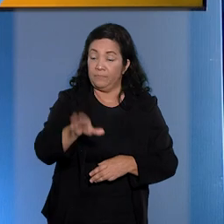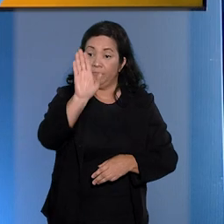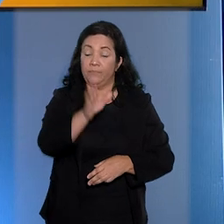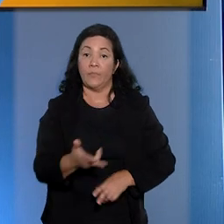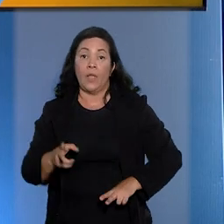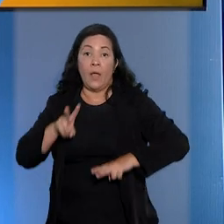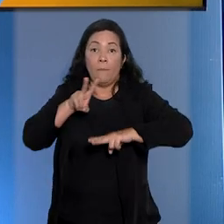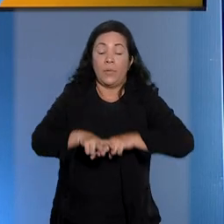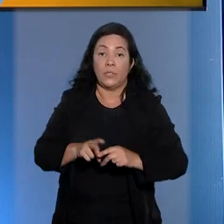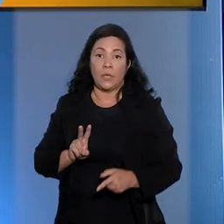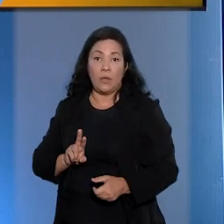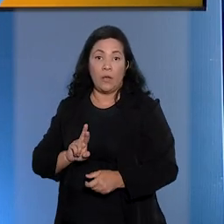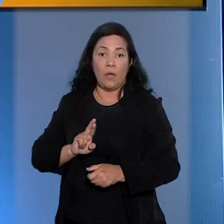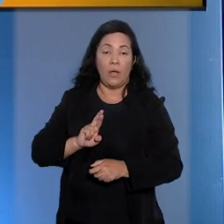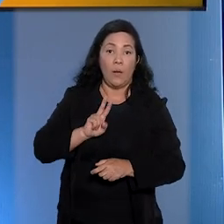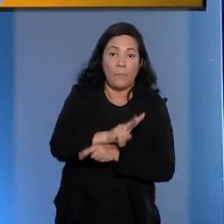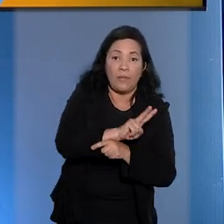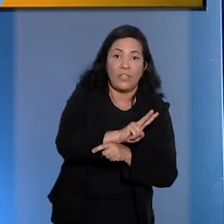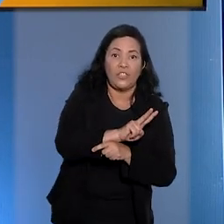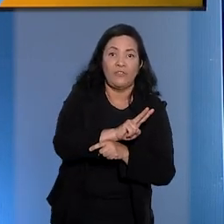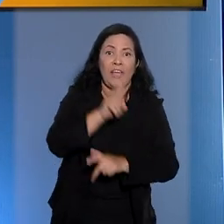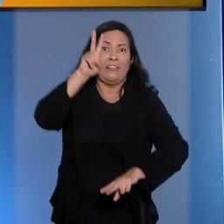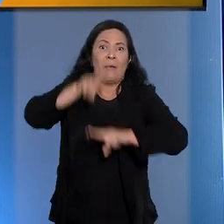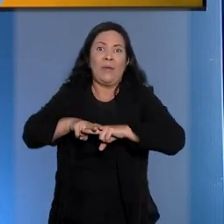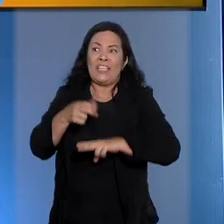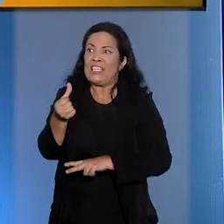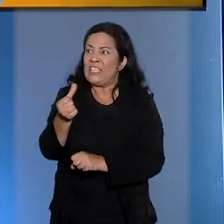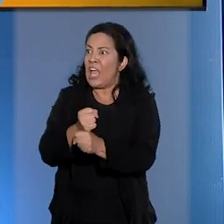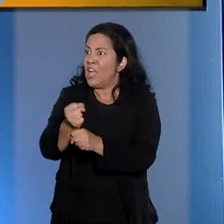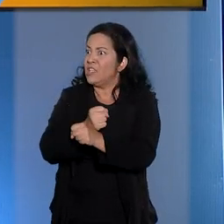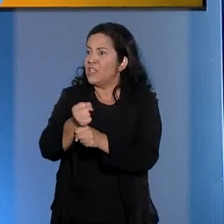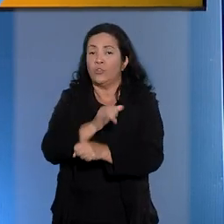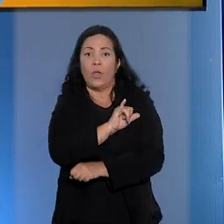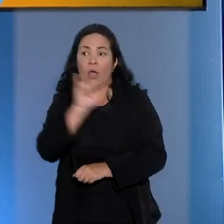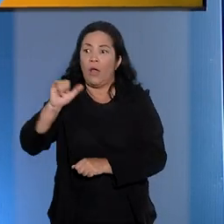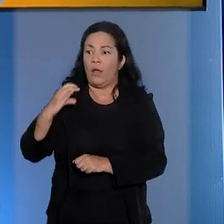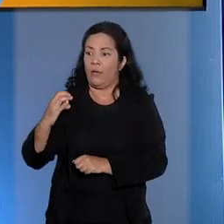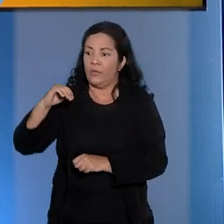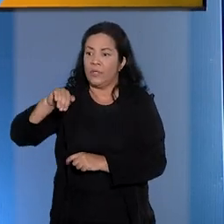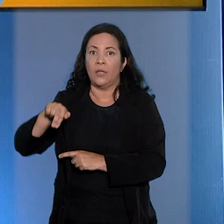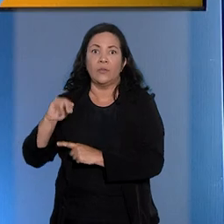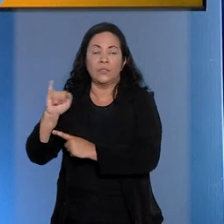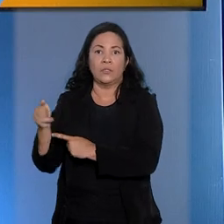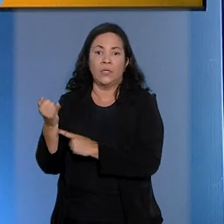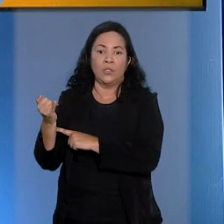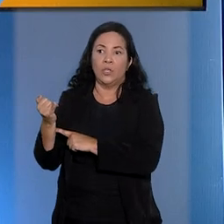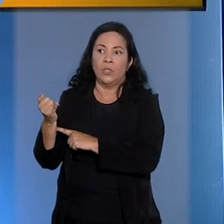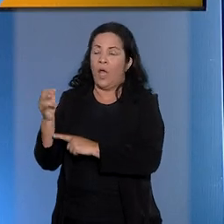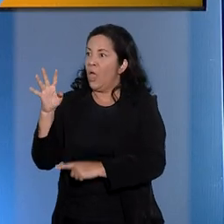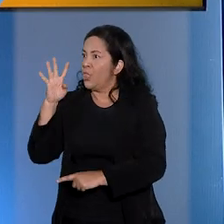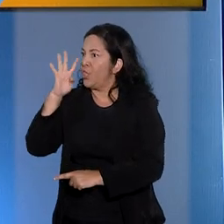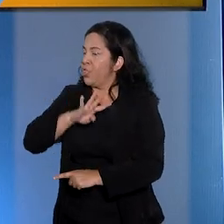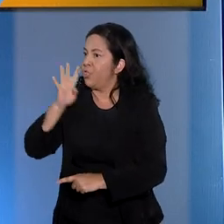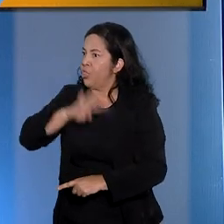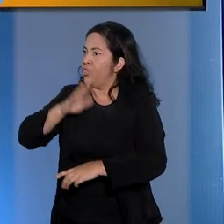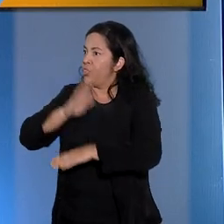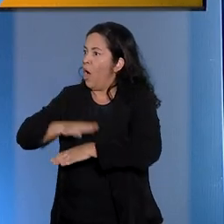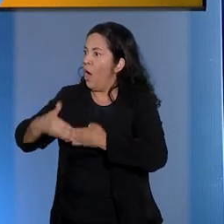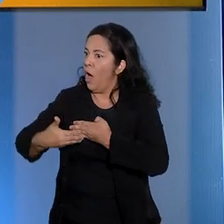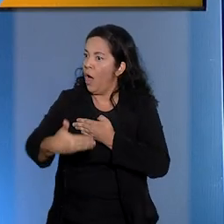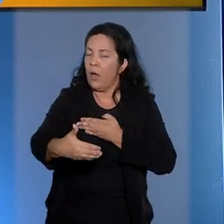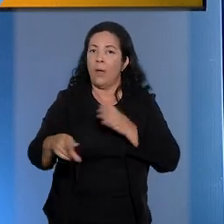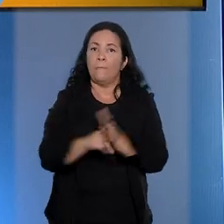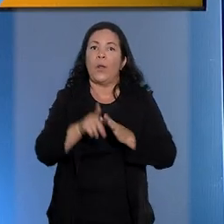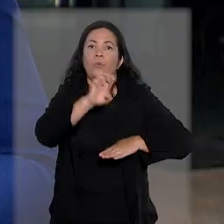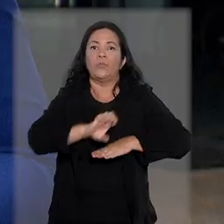preventiva de um homem detido há mais de seis anos e comunicaram ao Conselho Nacional de Justiça excessos de prazo em